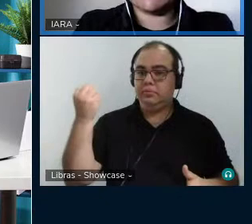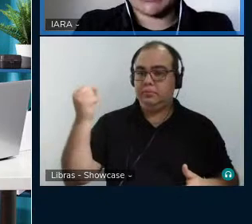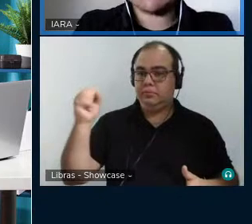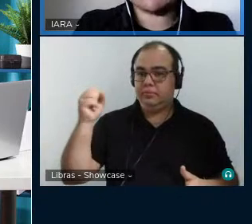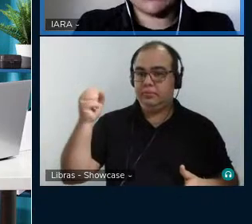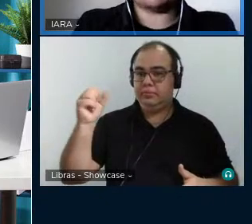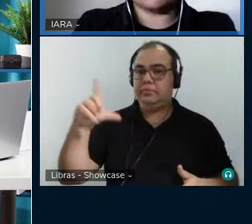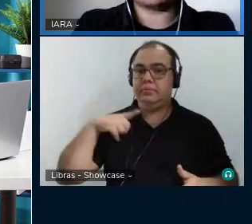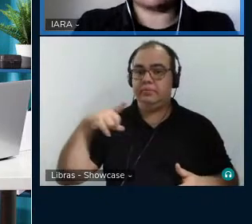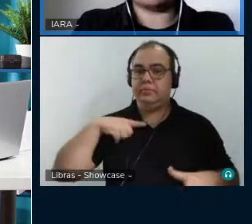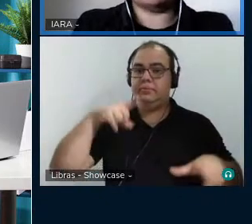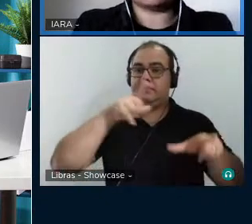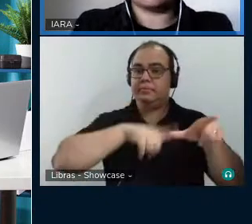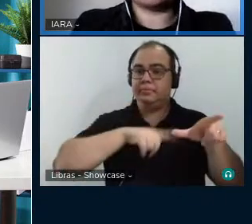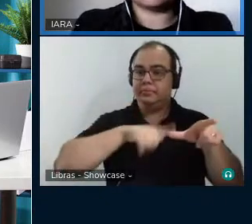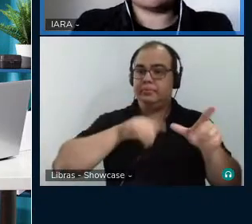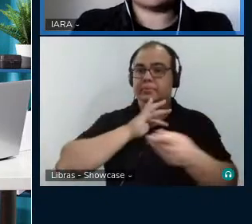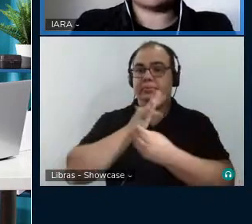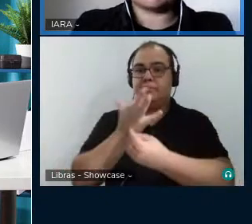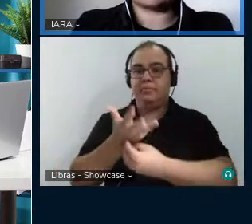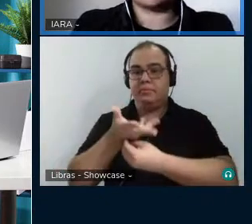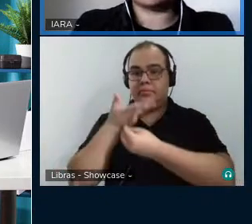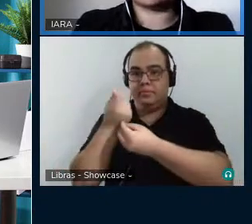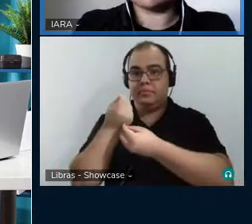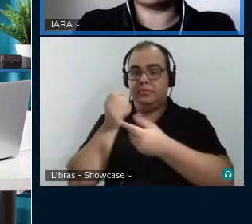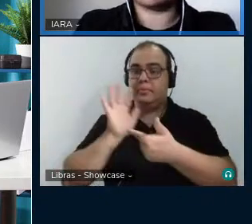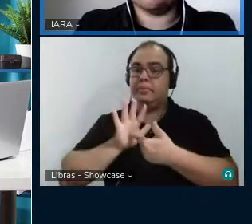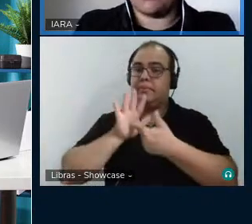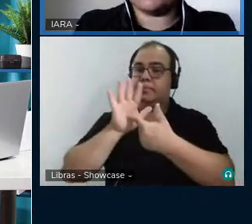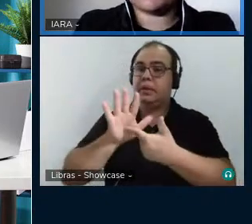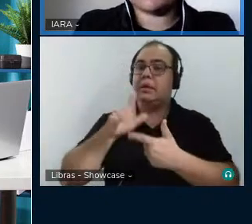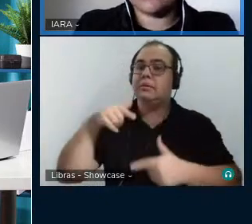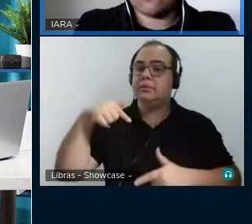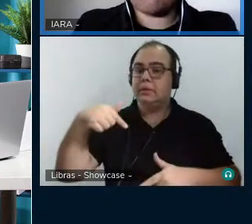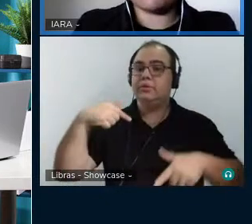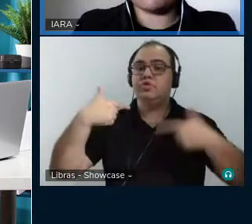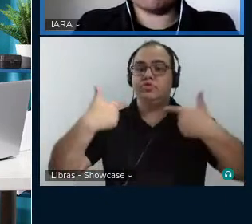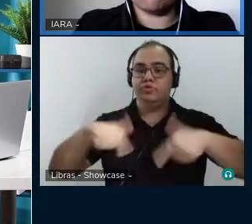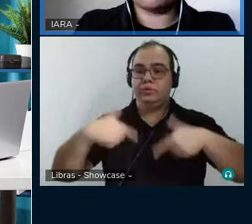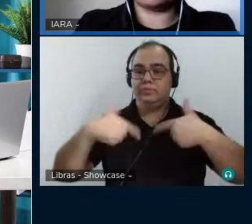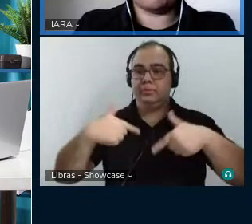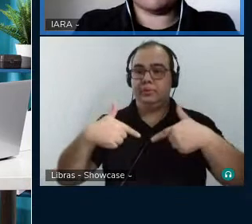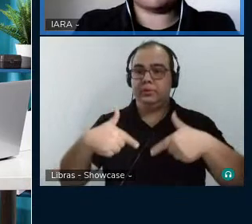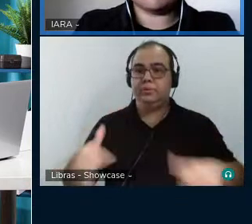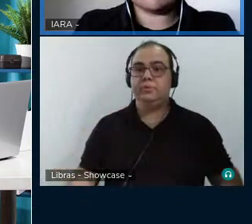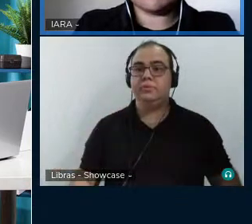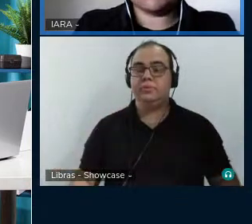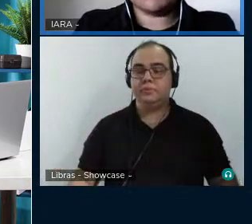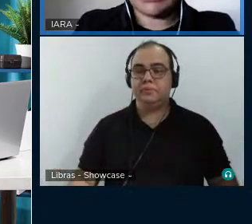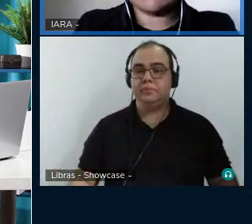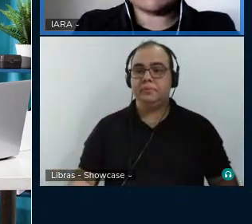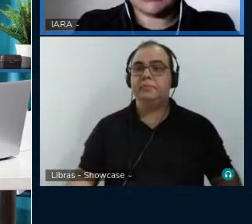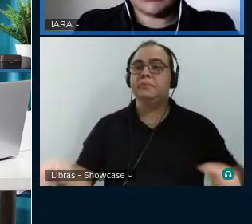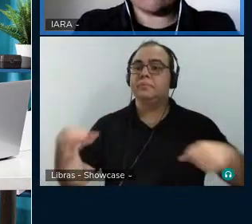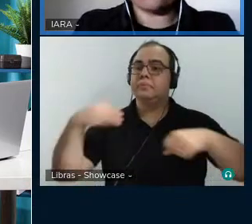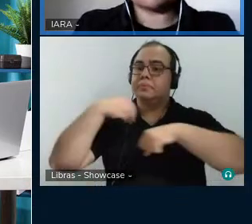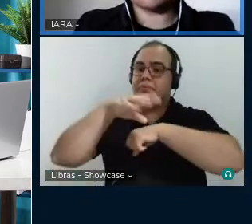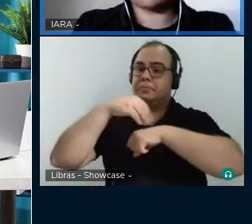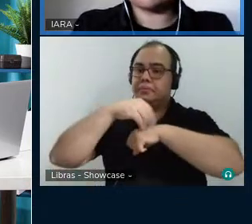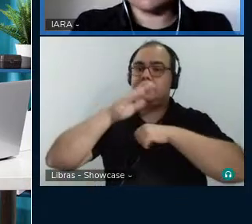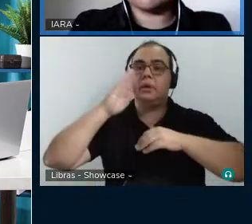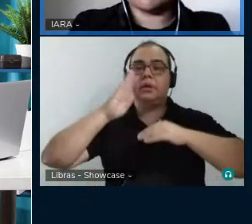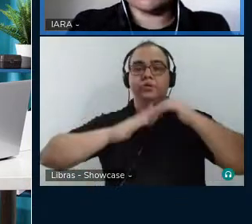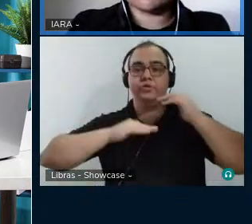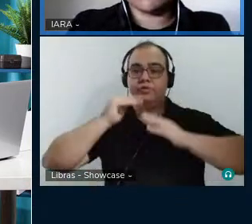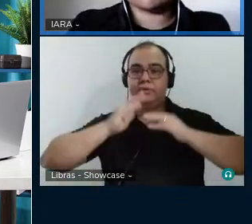Arte, e temos a previsão de apresentação de sete trabalhos. Para o acompanhamento das atividades, reforçamos